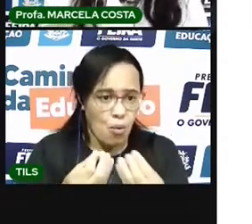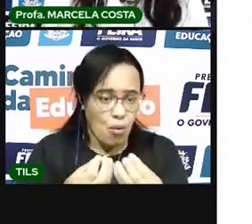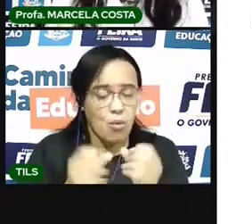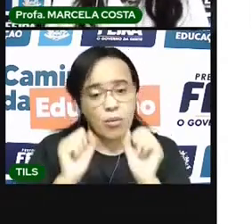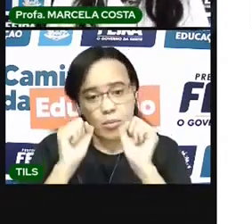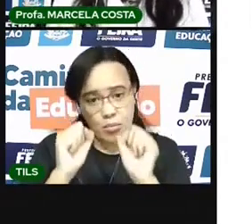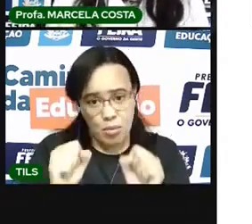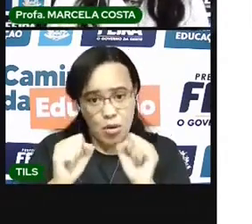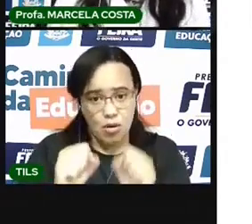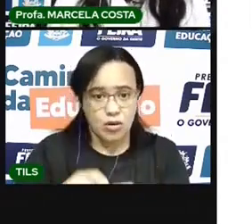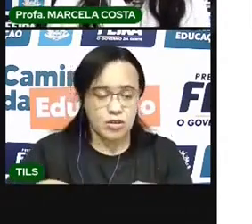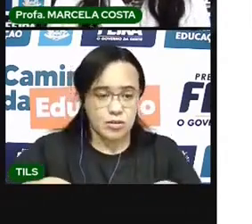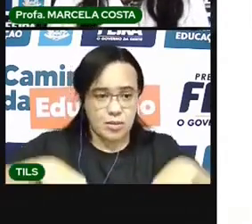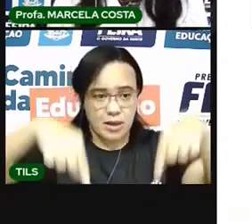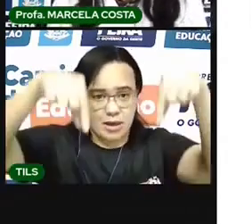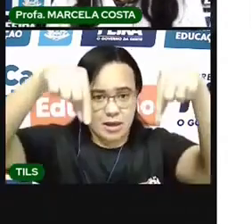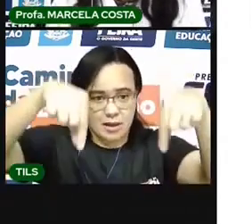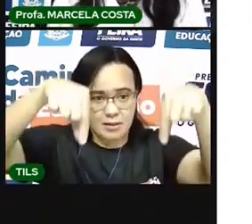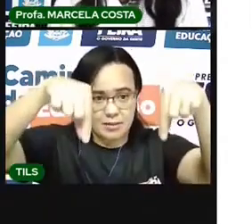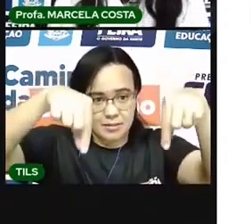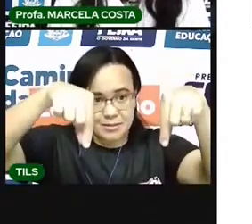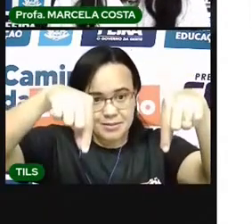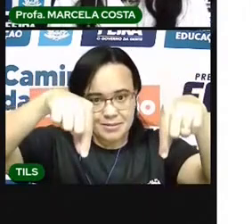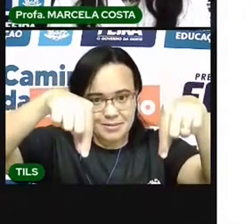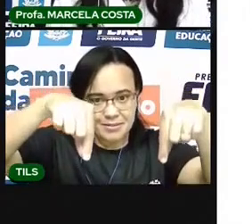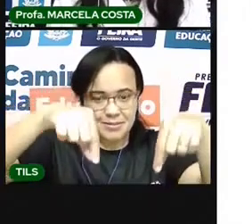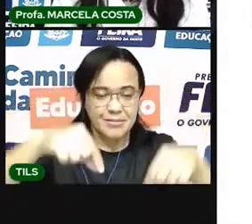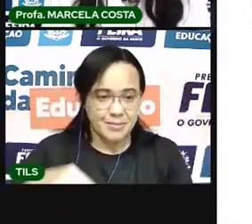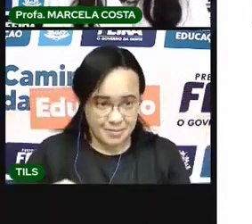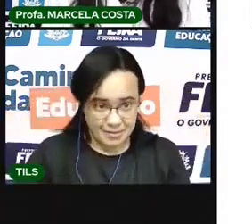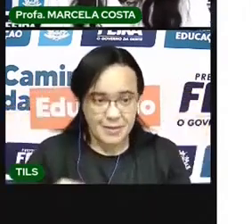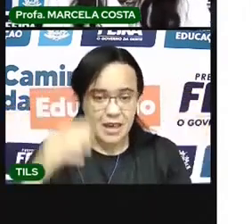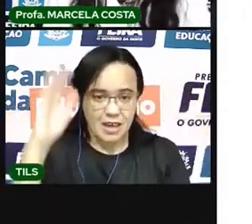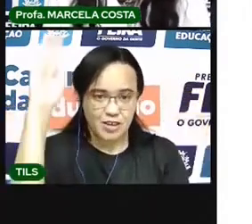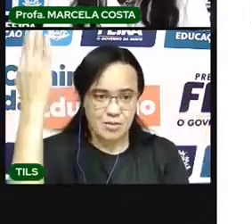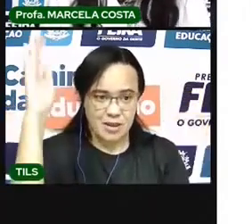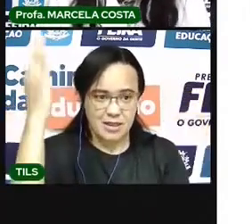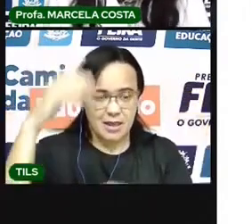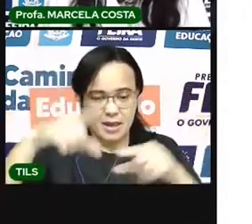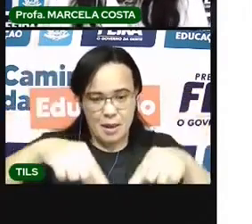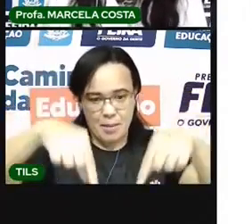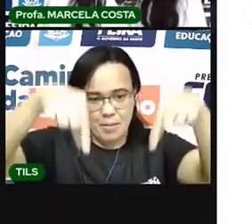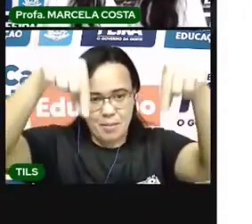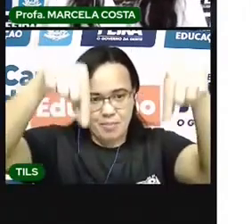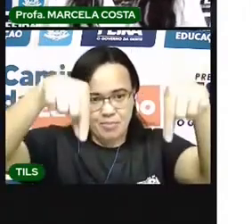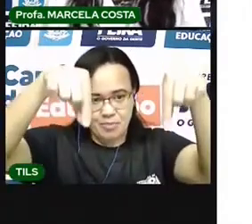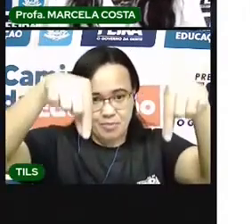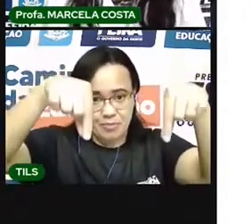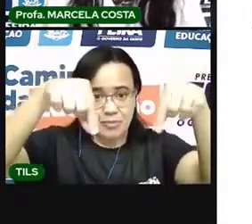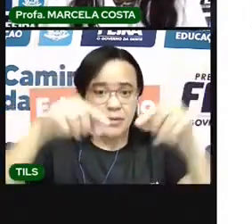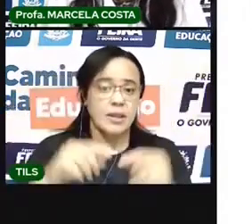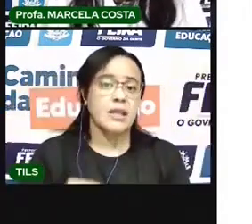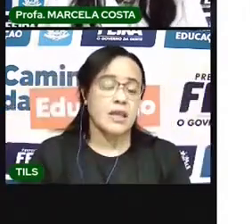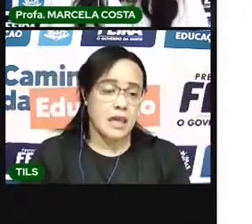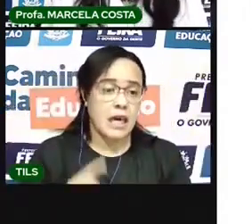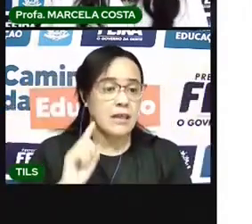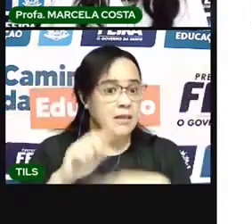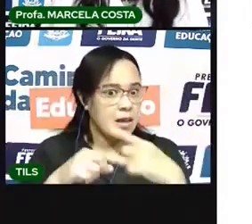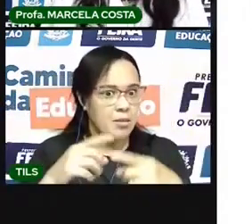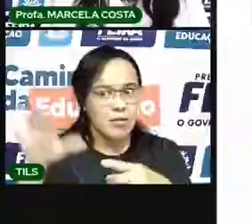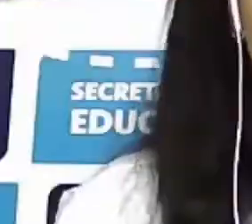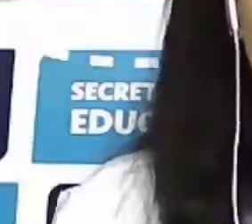roupa e colocar no barquinho para representar os índios. Chama aí a família para assistir com você e se